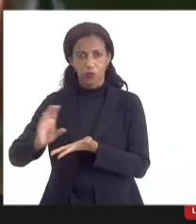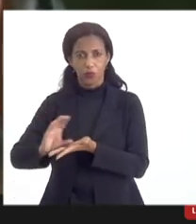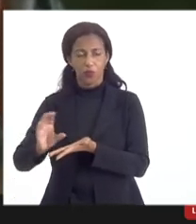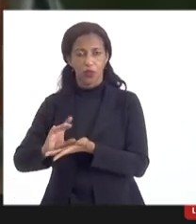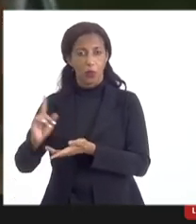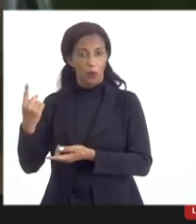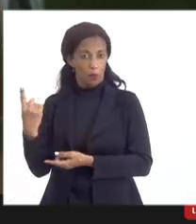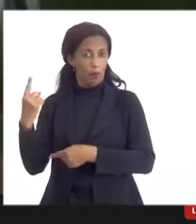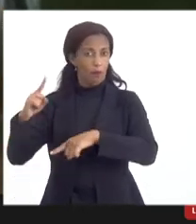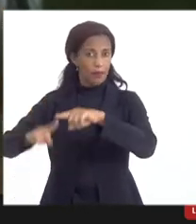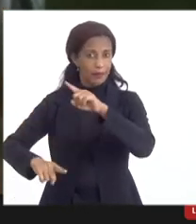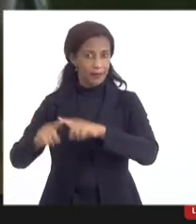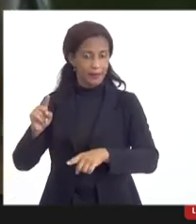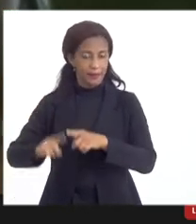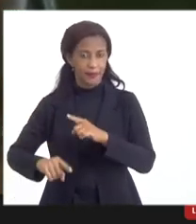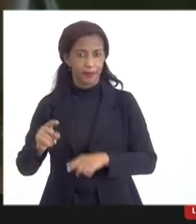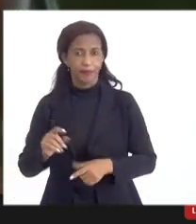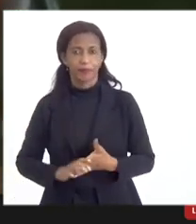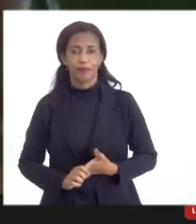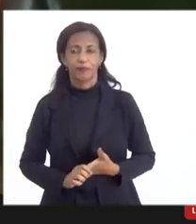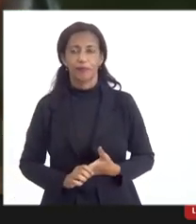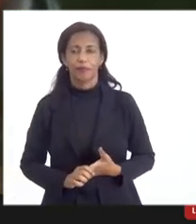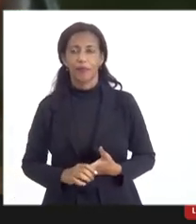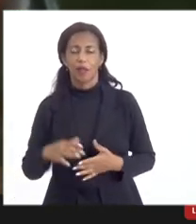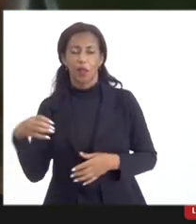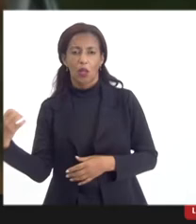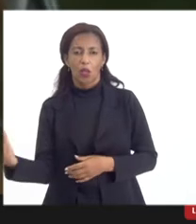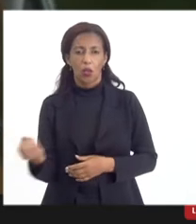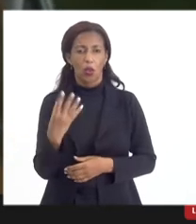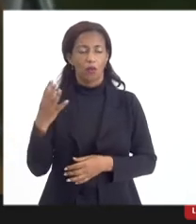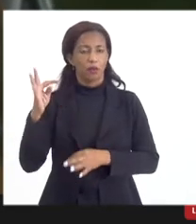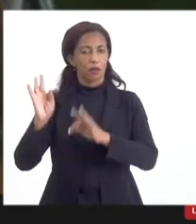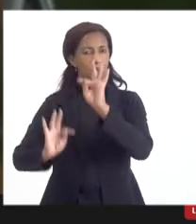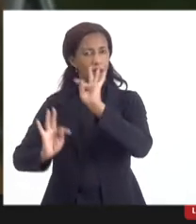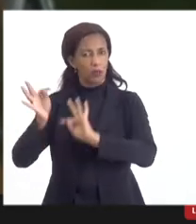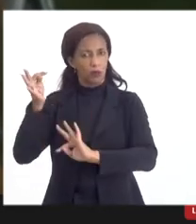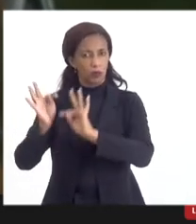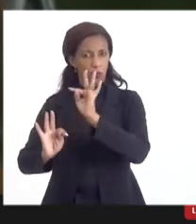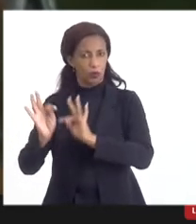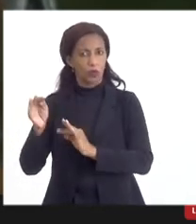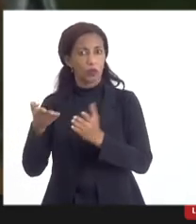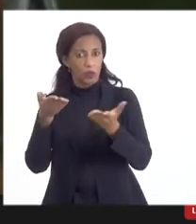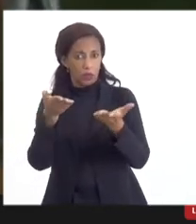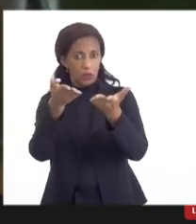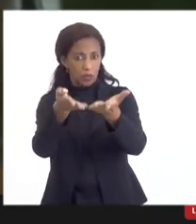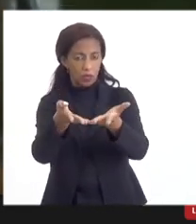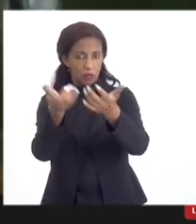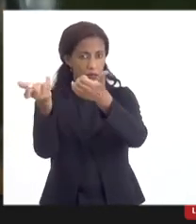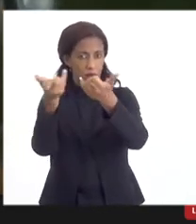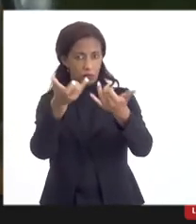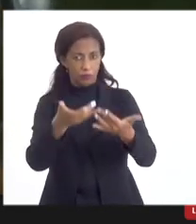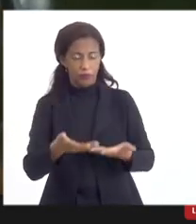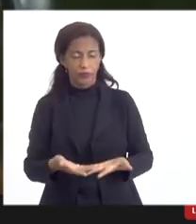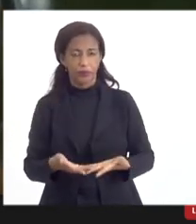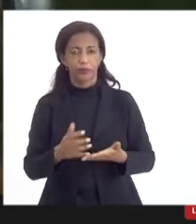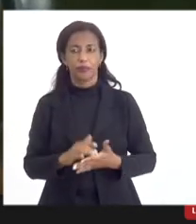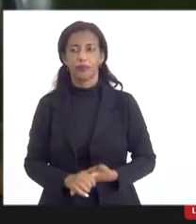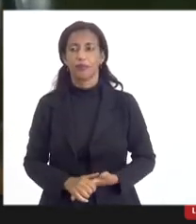equipamento, fruto de uma nova tecnologia, exatamente esse caso que você está dizendo aí,